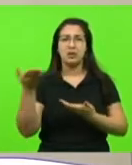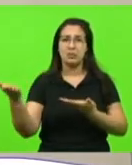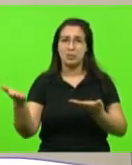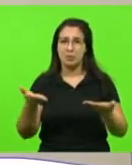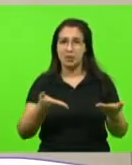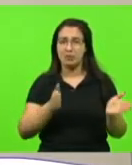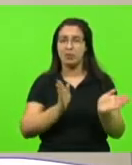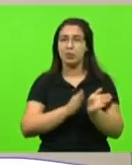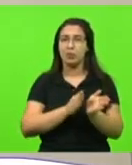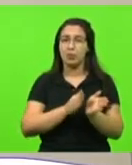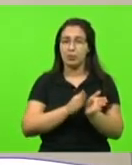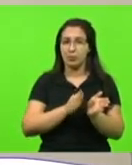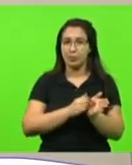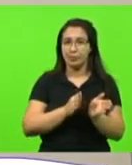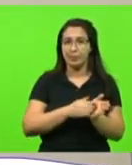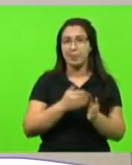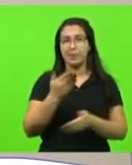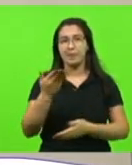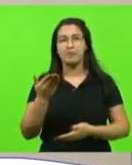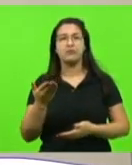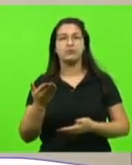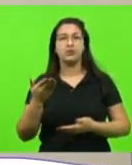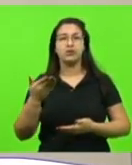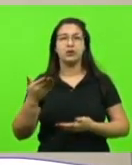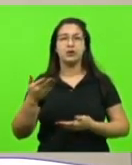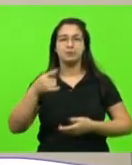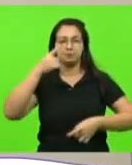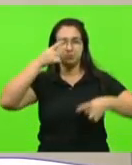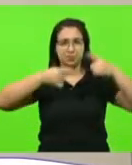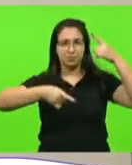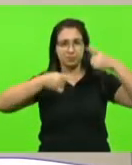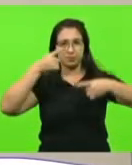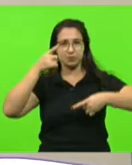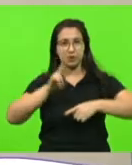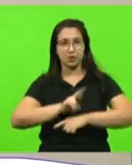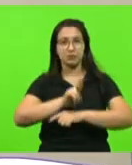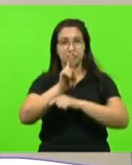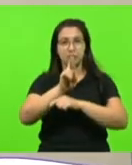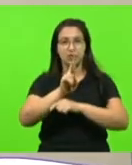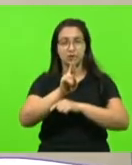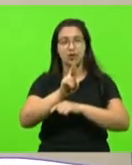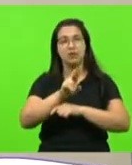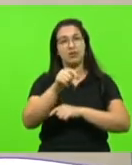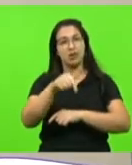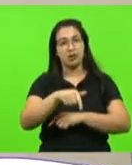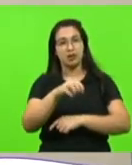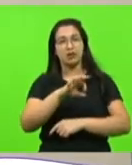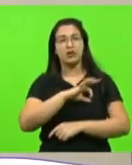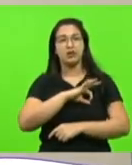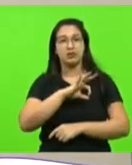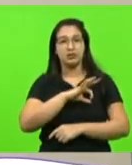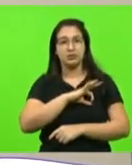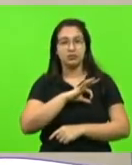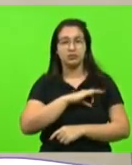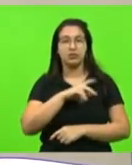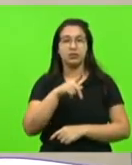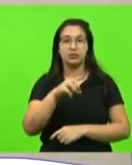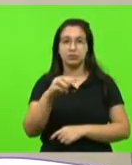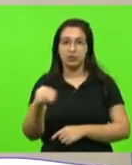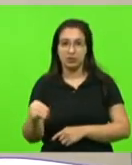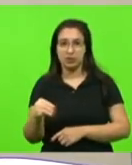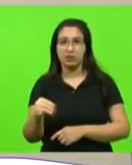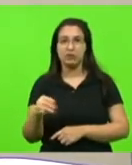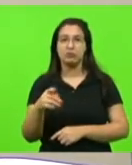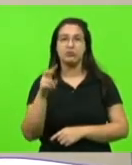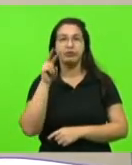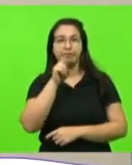parabéns pela condução do comando da Polícia Militar em Santa Catarina, a gente tem acompanhado todas as atividades, a nossa